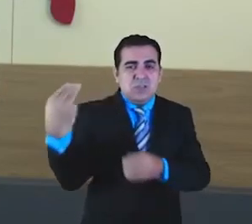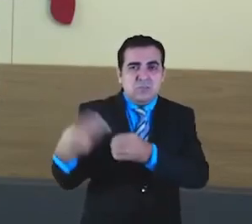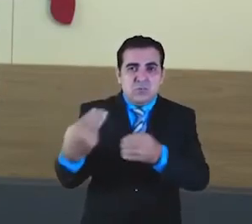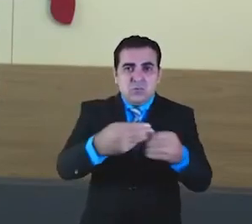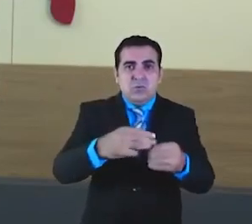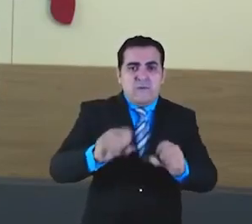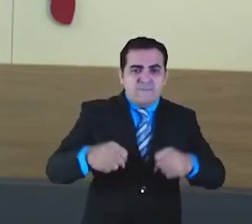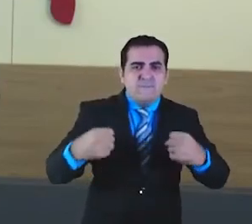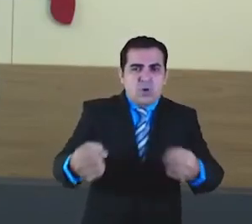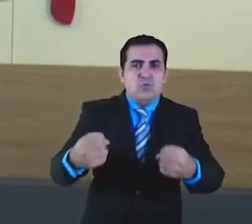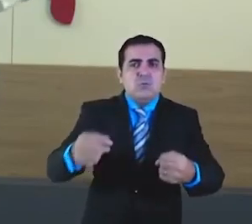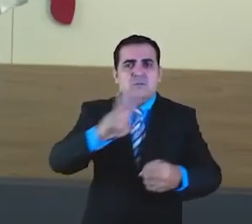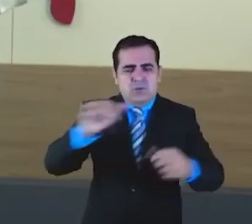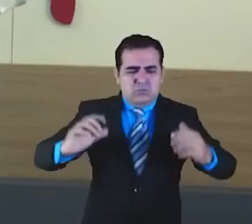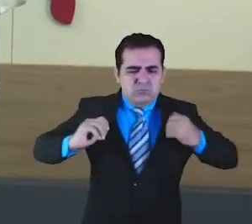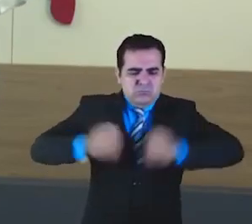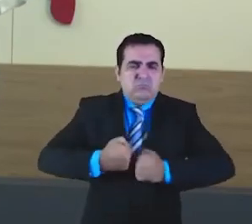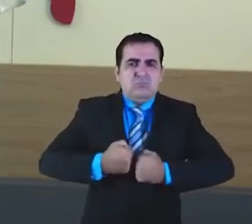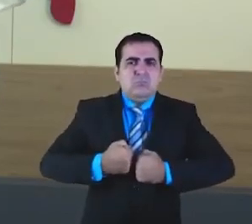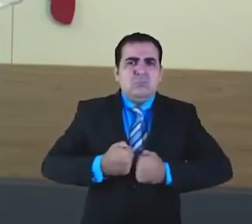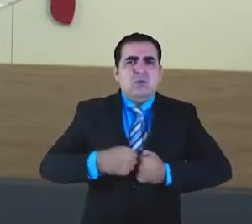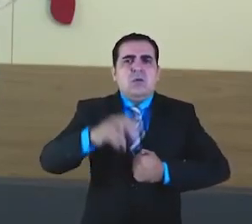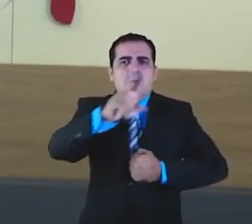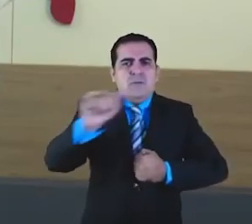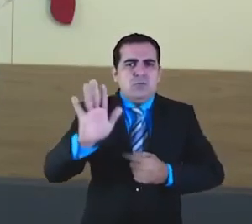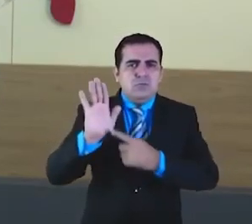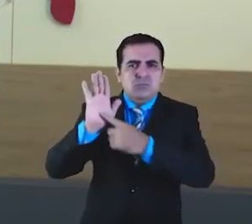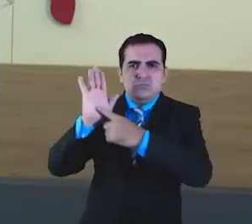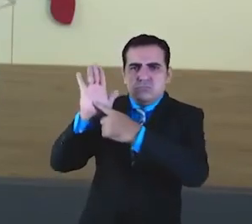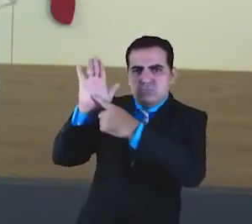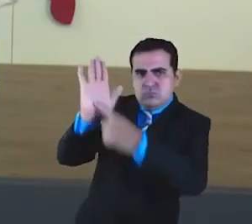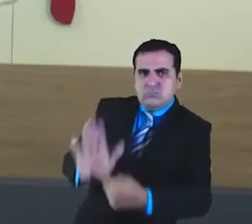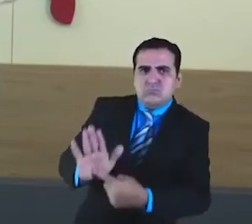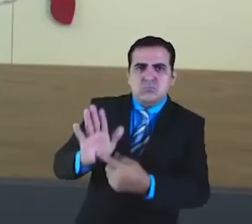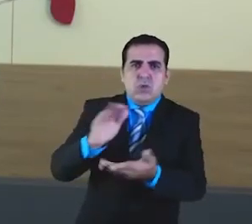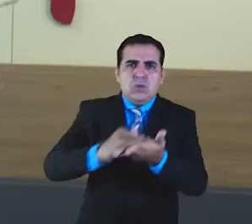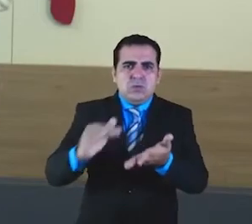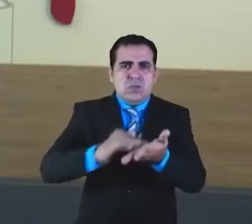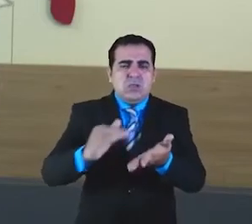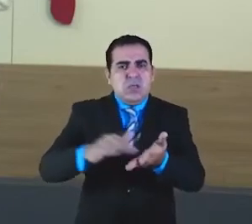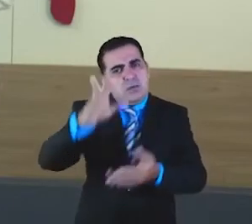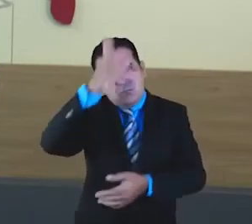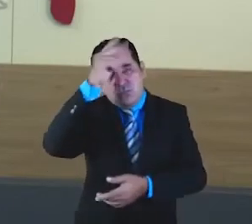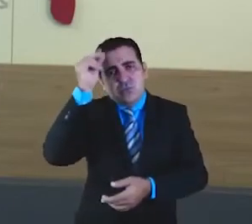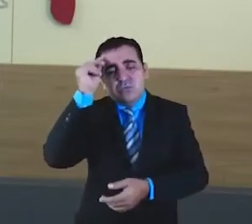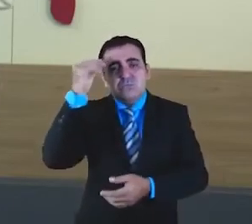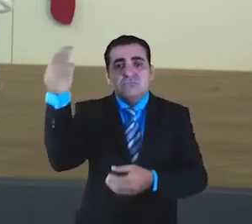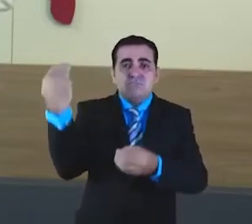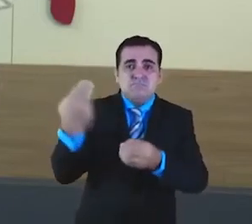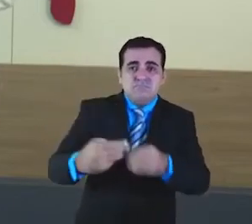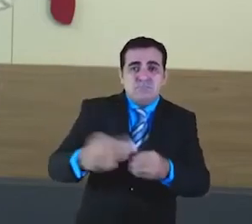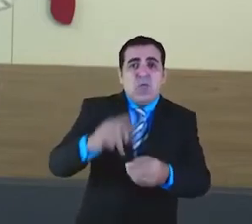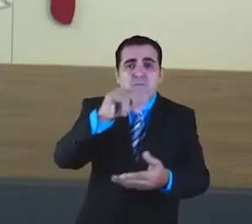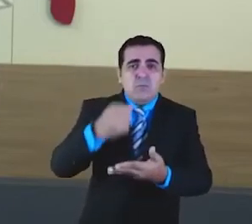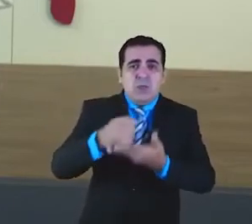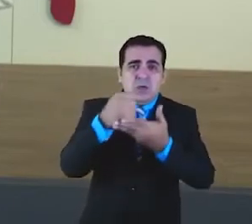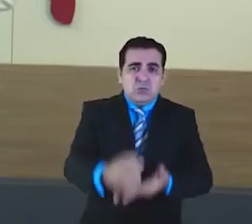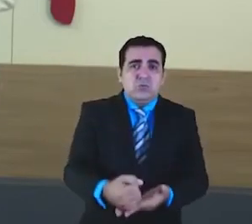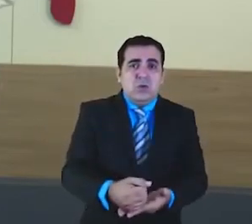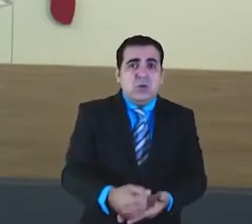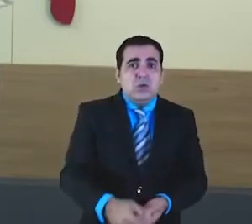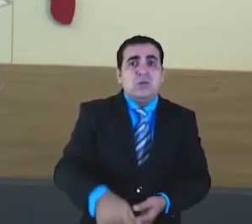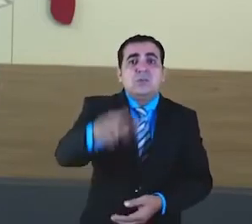Estadual de Saúde. Eles vão com colete e vão se apresentar à Secretaria Municipal de Saúde. Eles vão para ajudar.